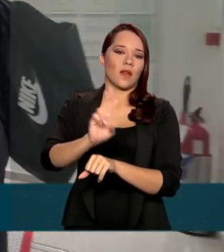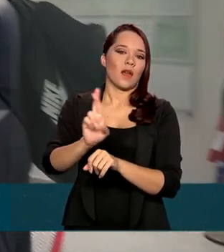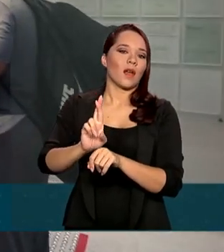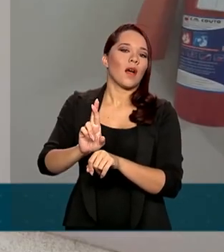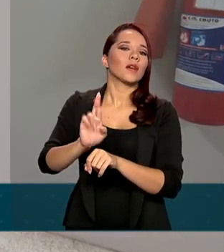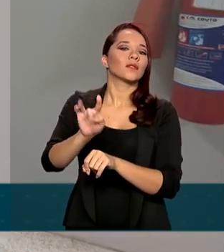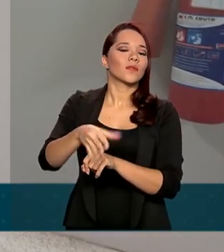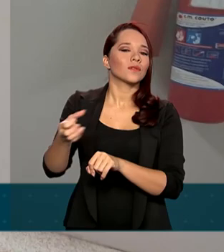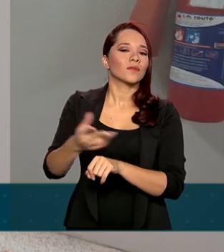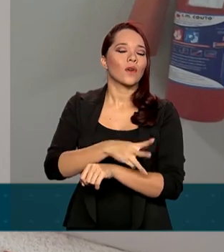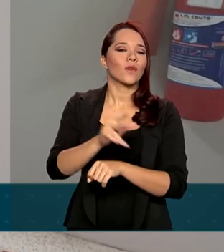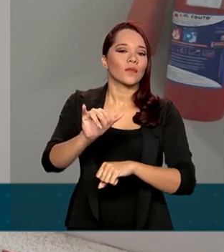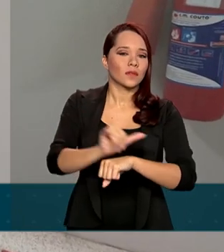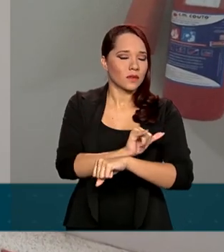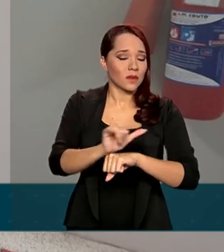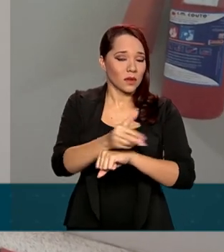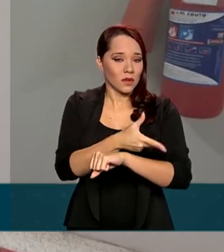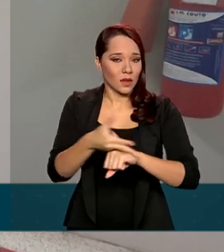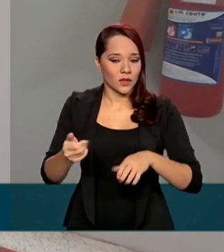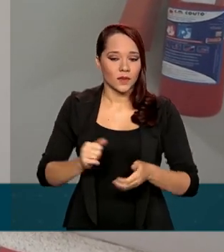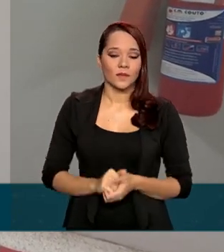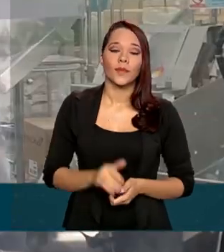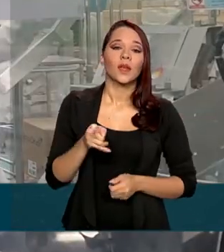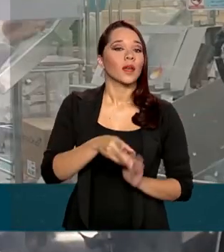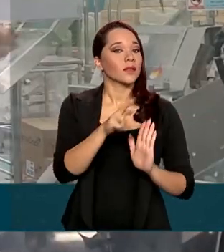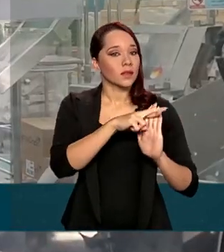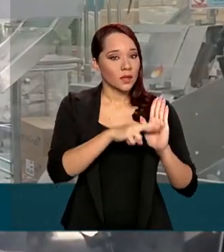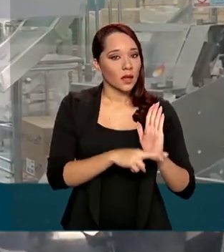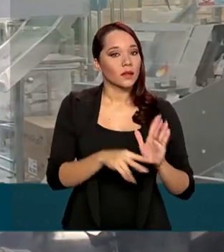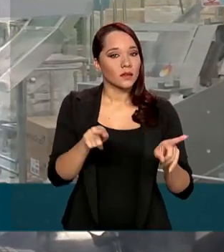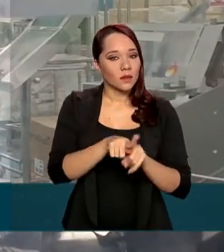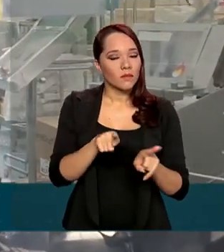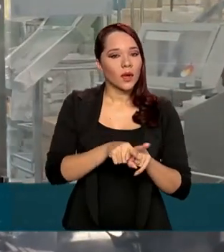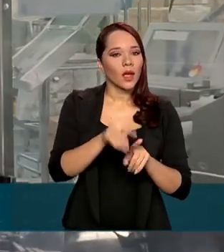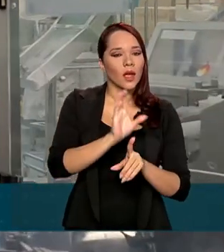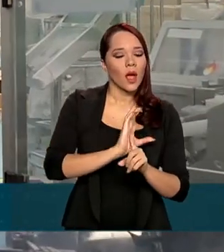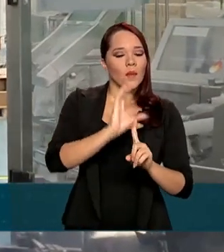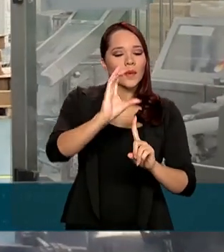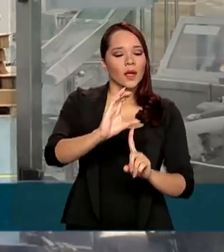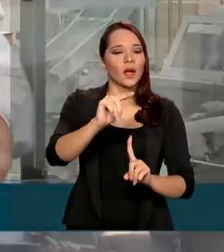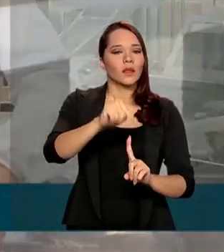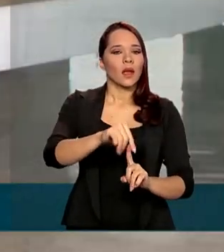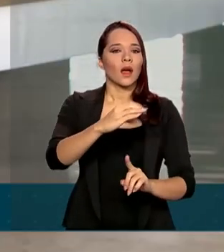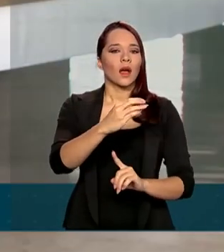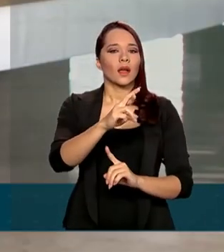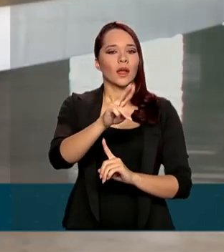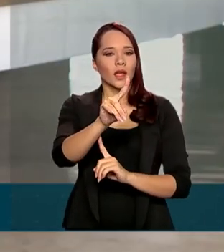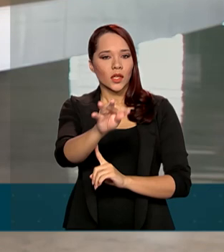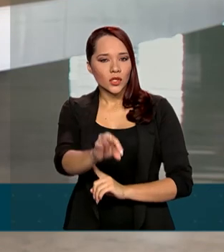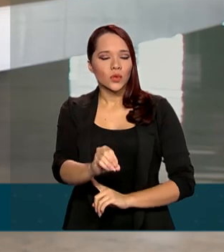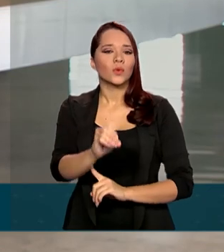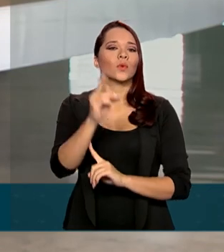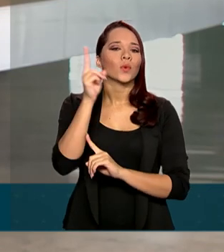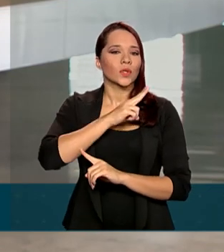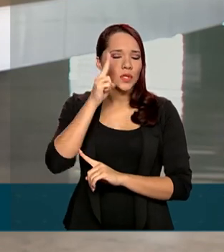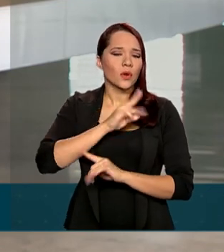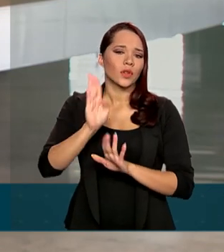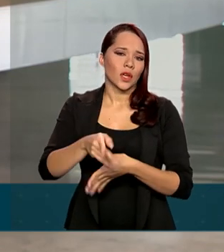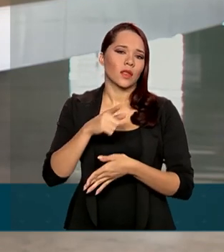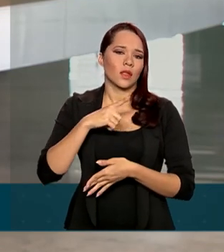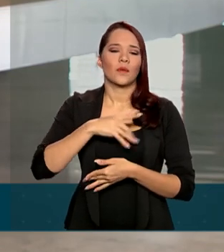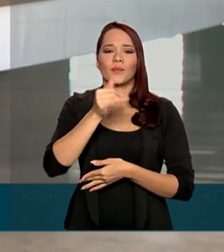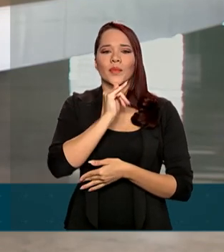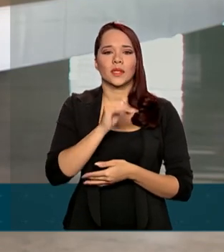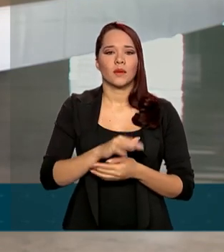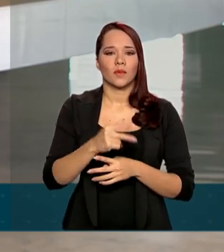dessas novas operações. Essas regras também serão aplicadas às linhas de crédito emergenciais já existentes, como, por